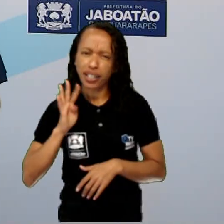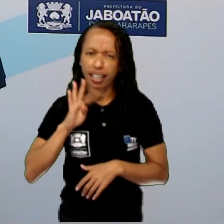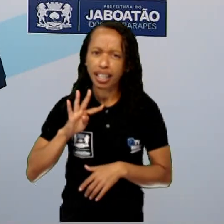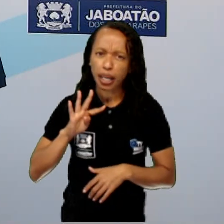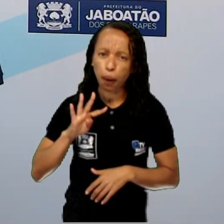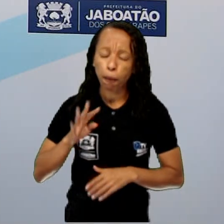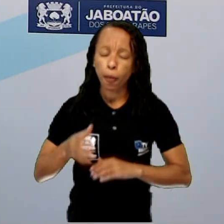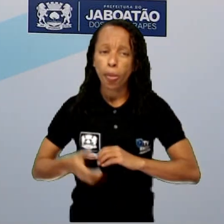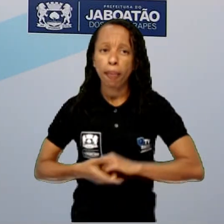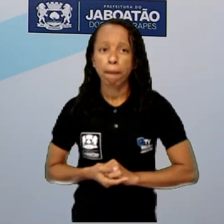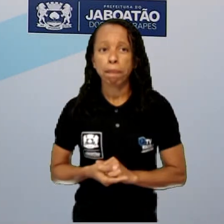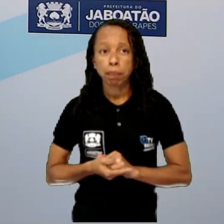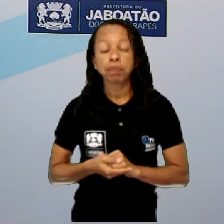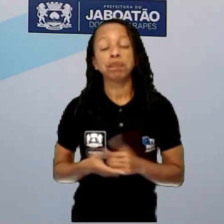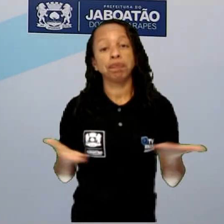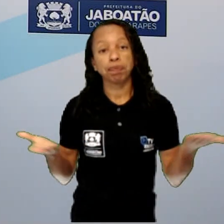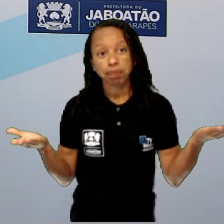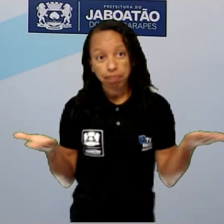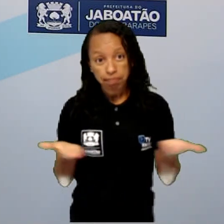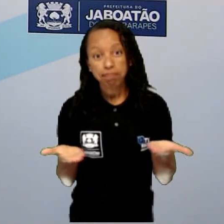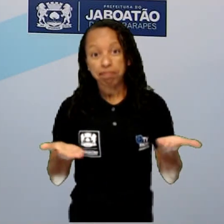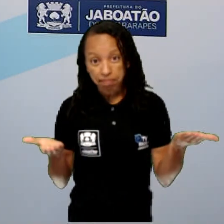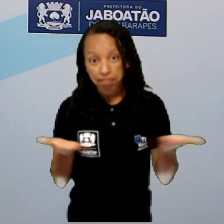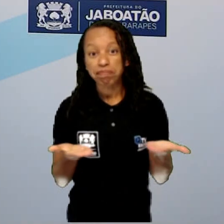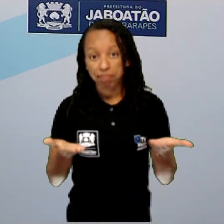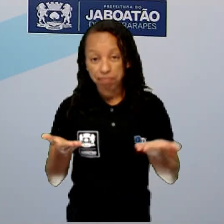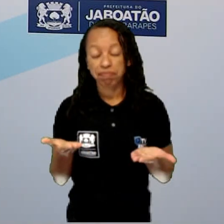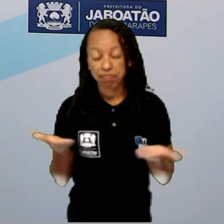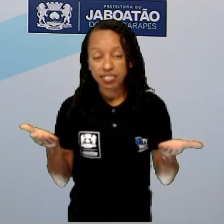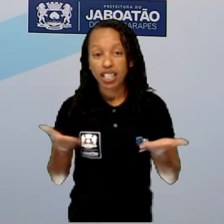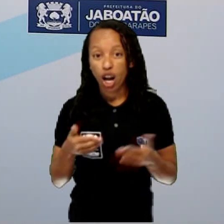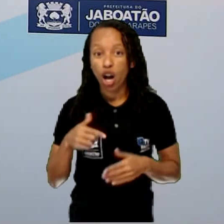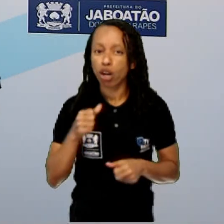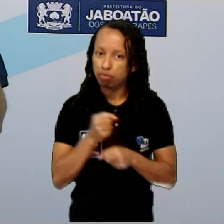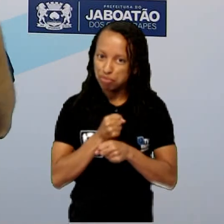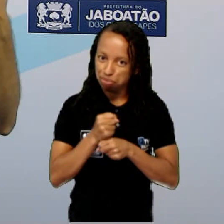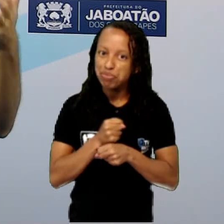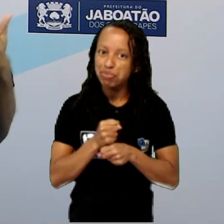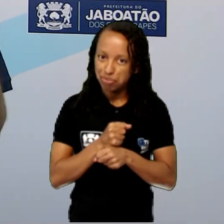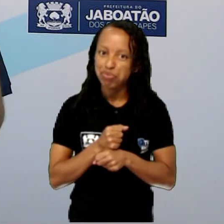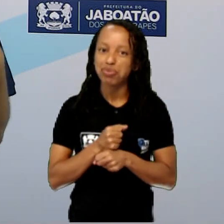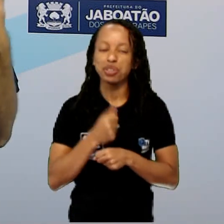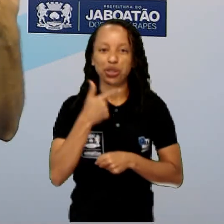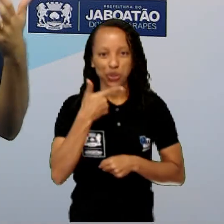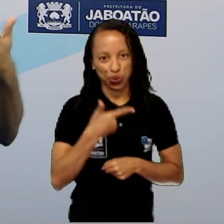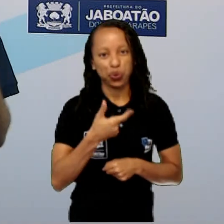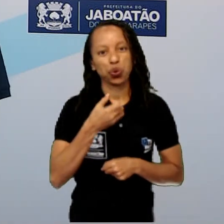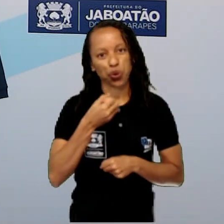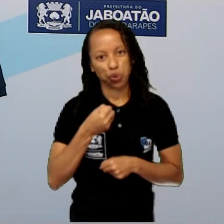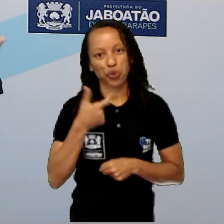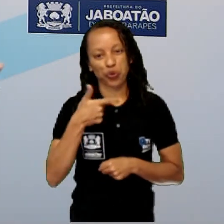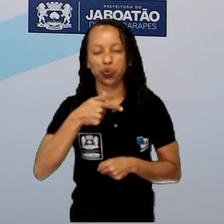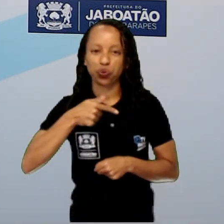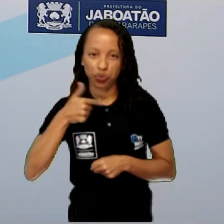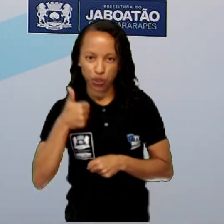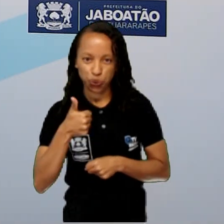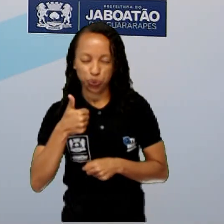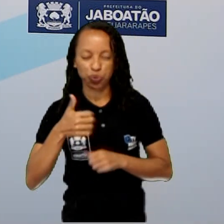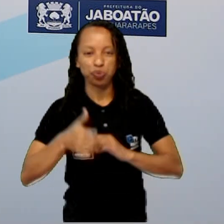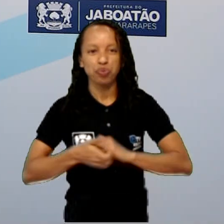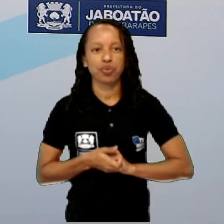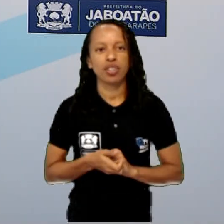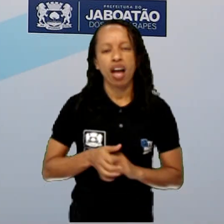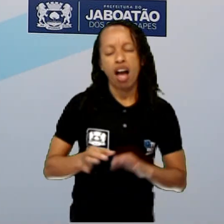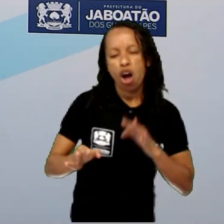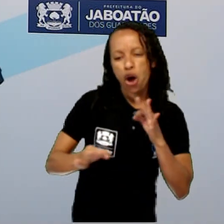Essa aí é a Colônia dos Padres, hoje, 2021. Várias pessoas se organizam, vários casais se organizam para fazer